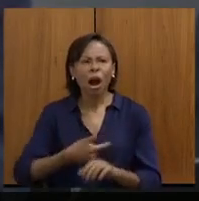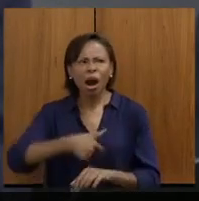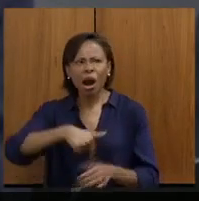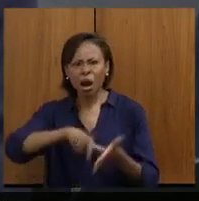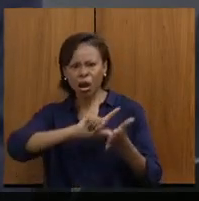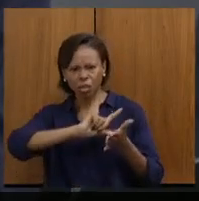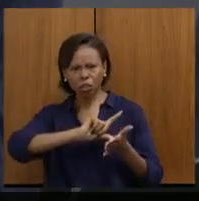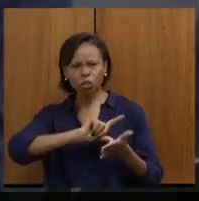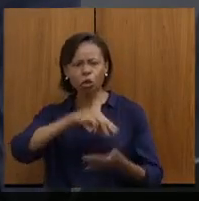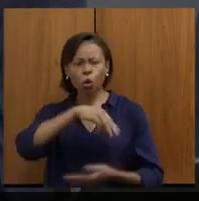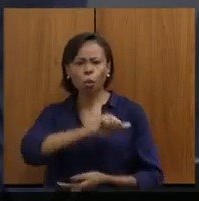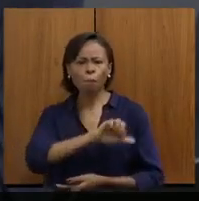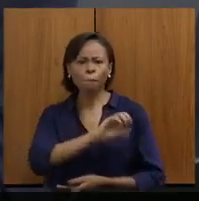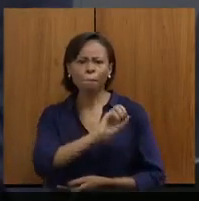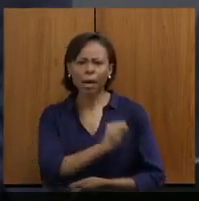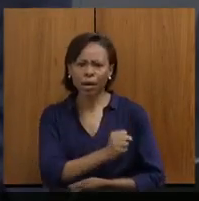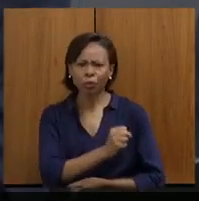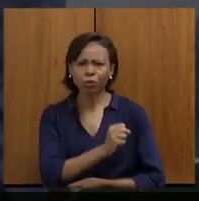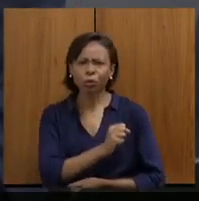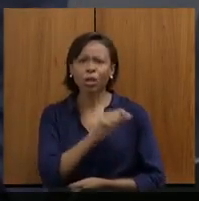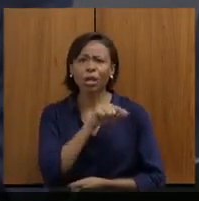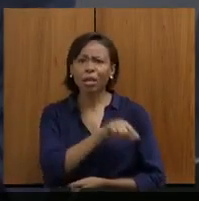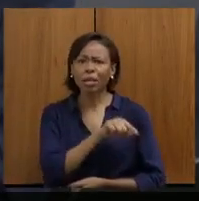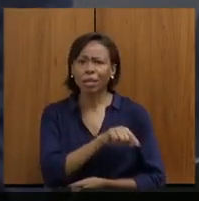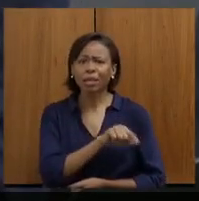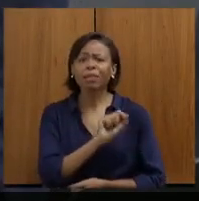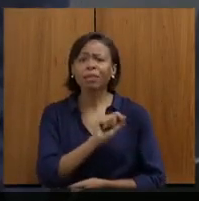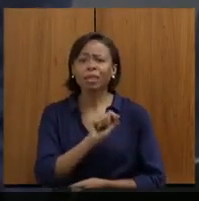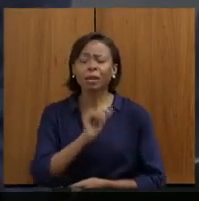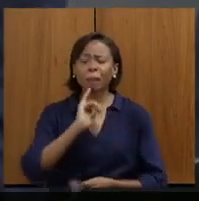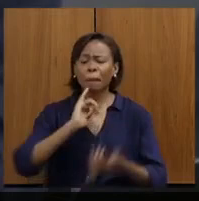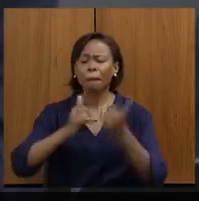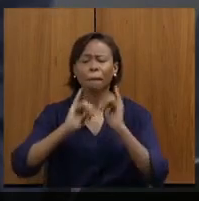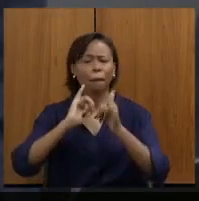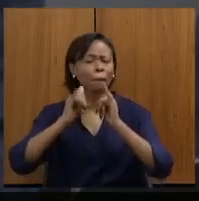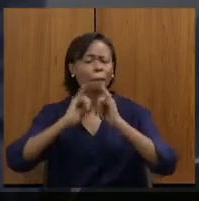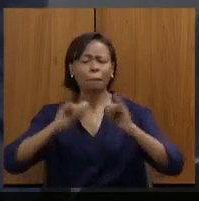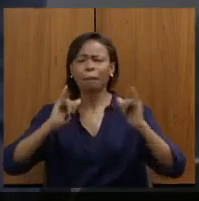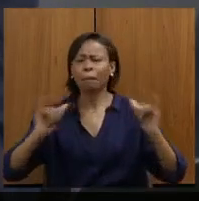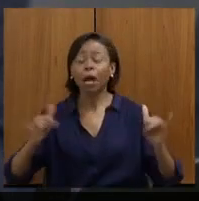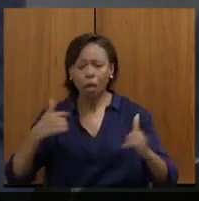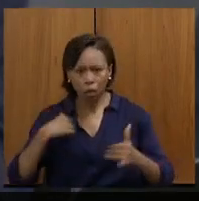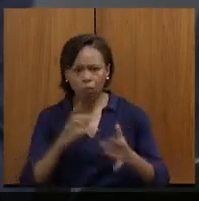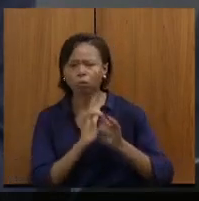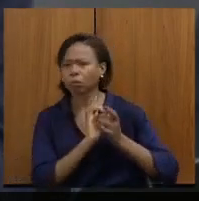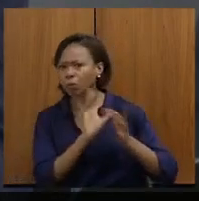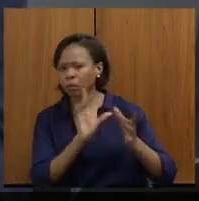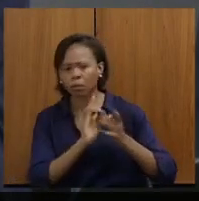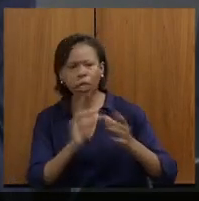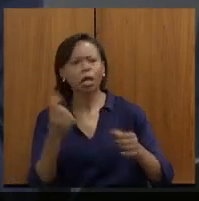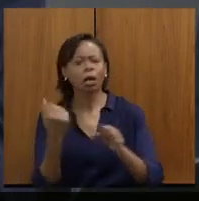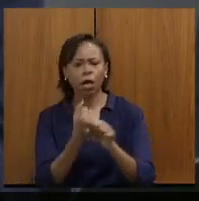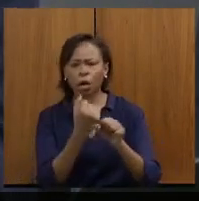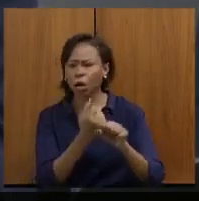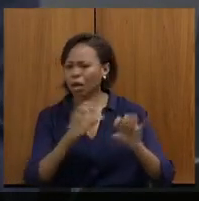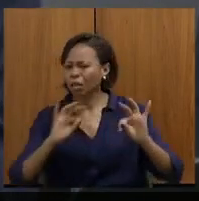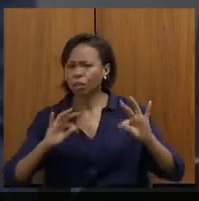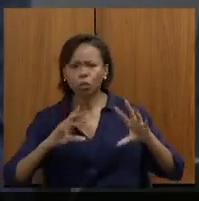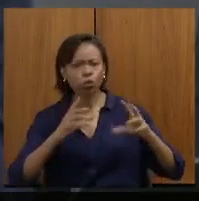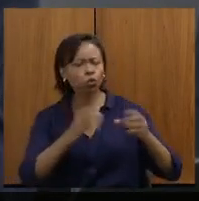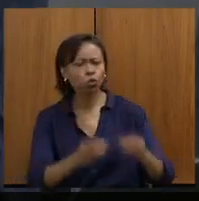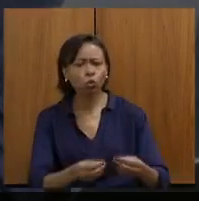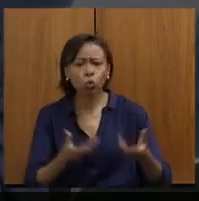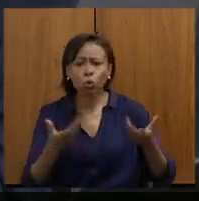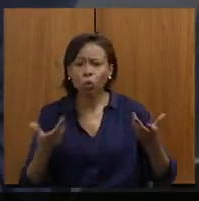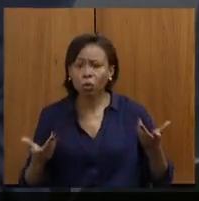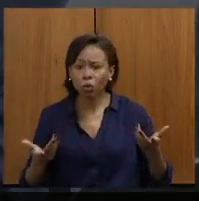o Marco Aurélio, me arrancou tudo o que ele quis aqui, autorizei a fazer tudo quanto era aqui no projeto de lei, sendo oposição,